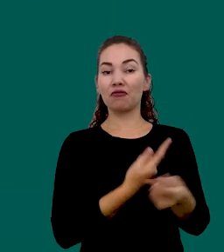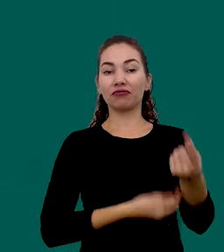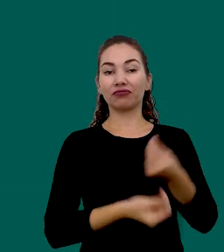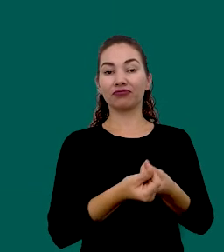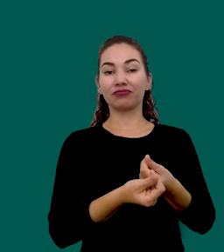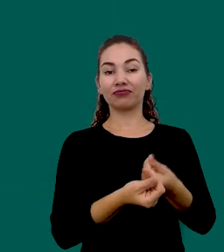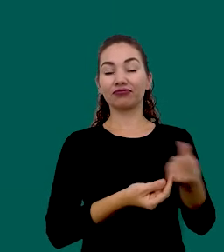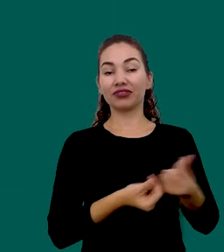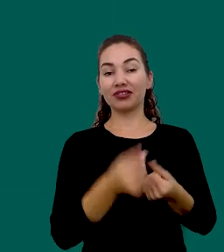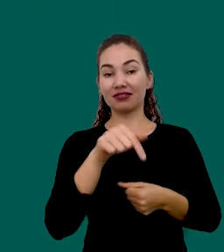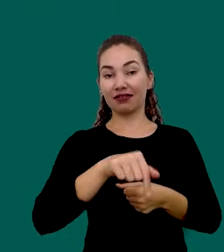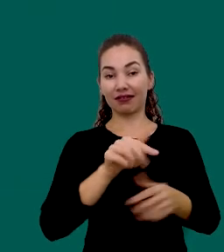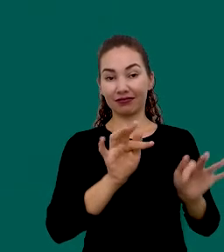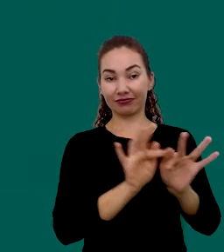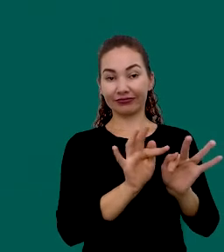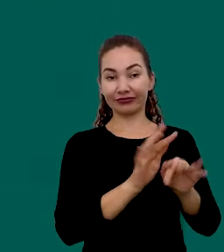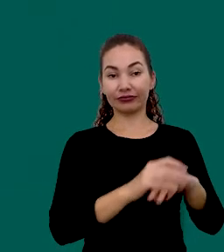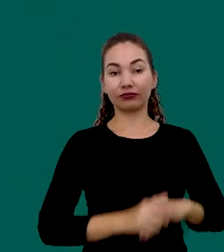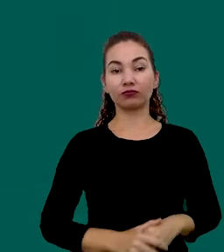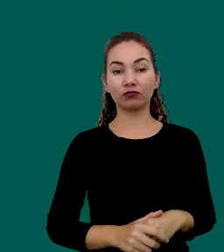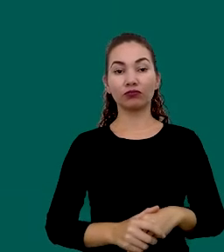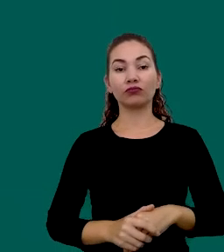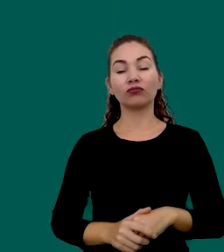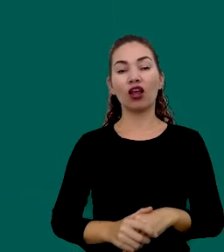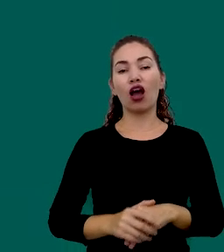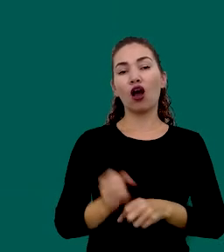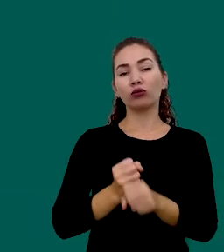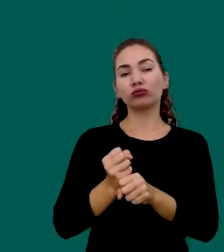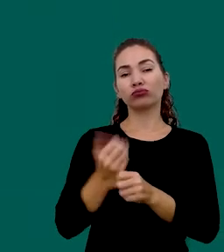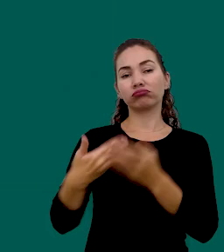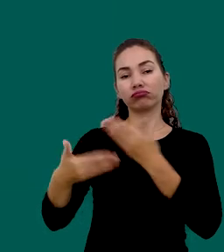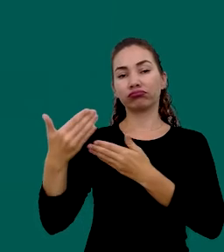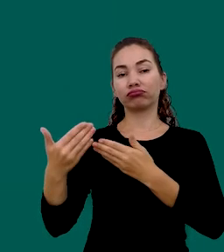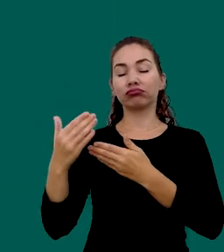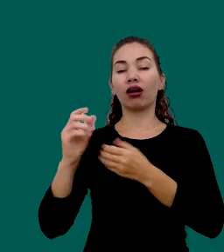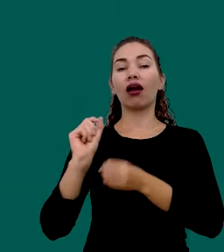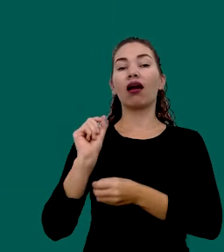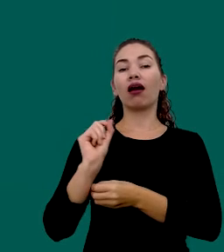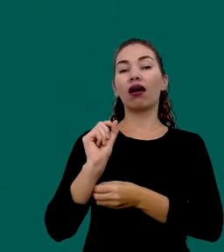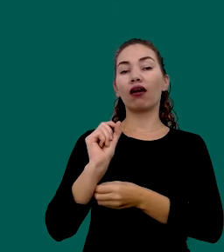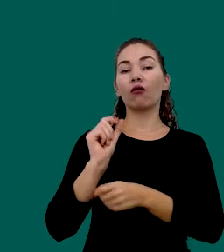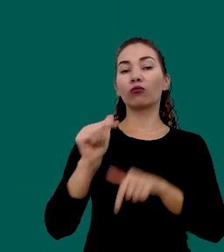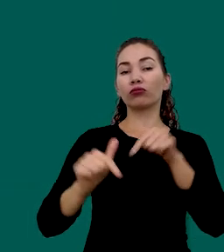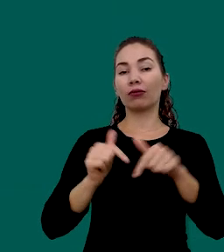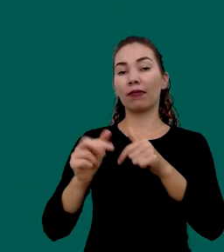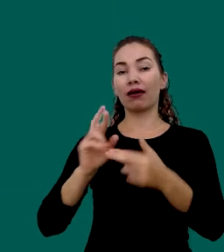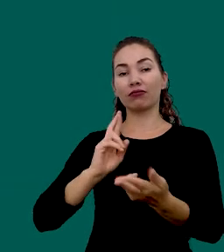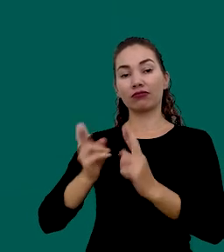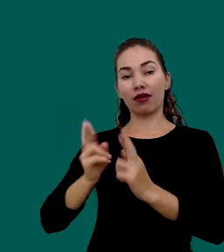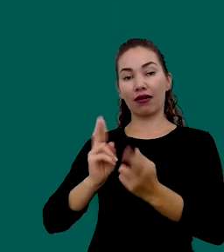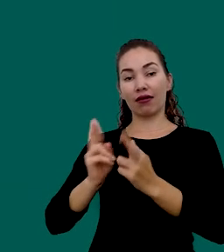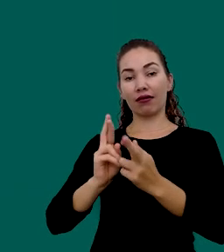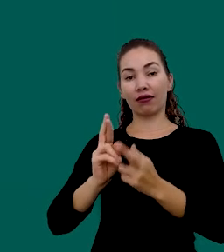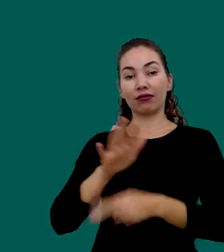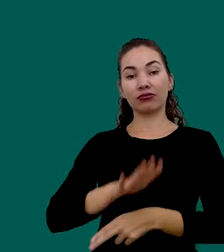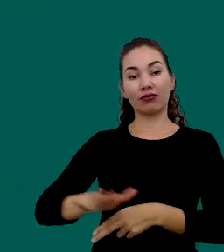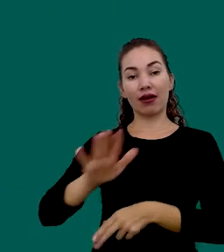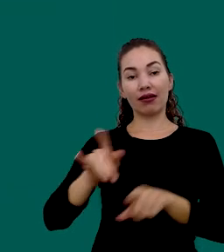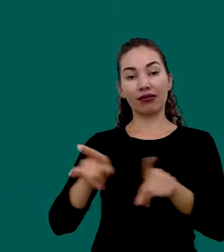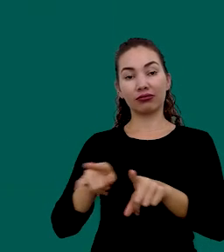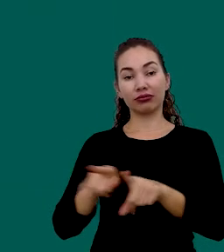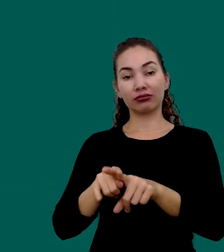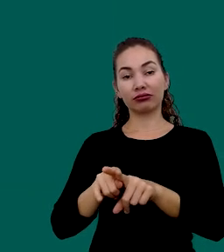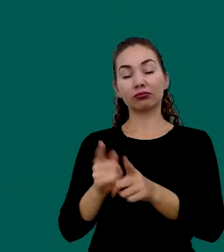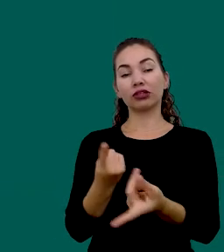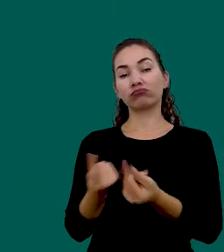Universidade Nos últimos anos Eu tenho orientado Basicamente trabalhos Relacionados a essa área também A